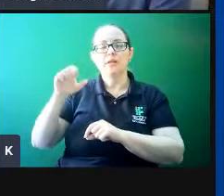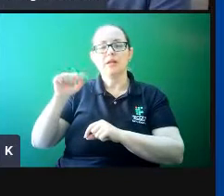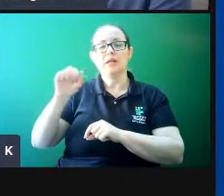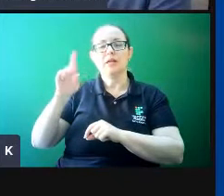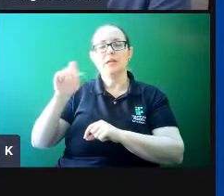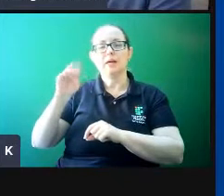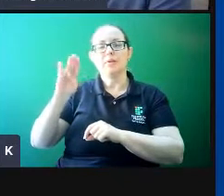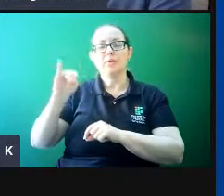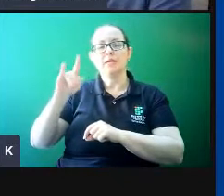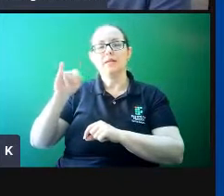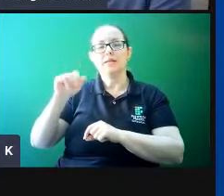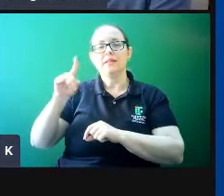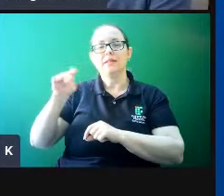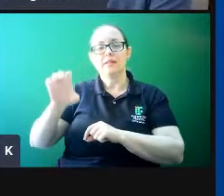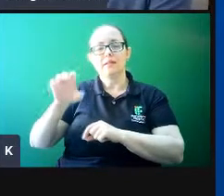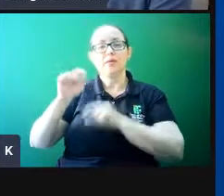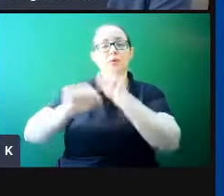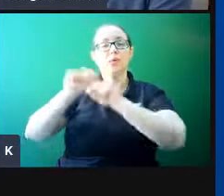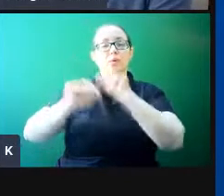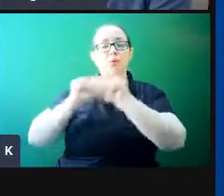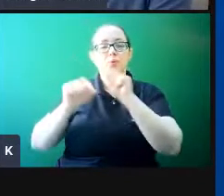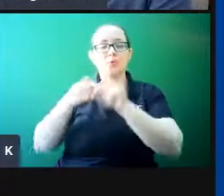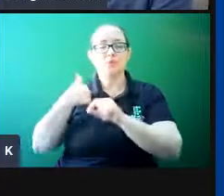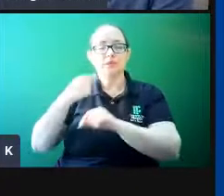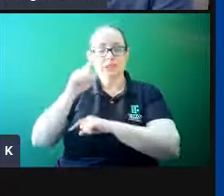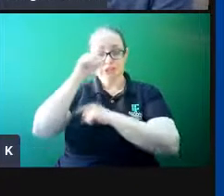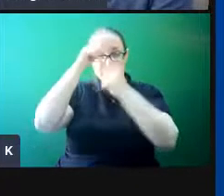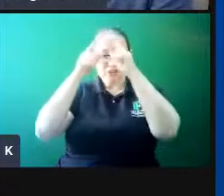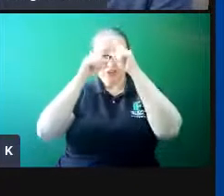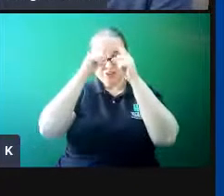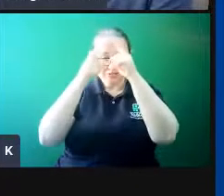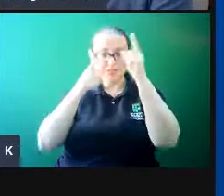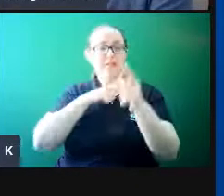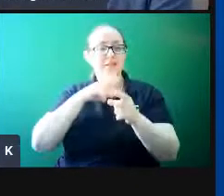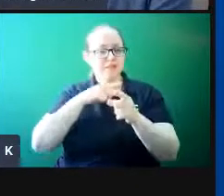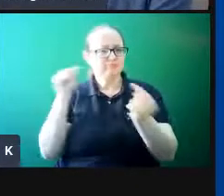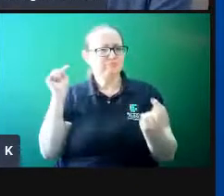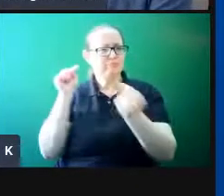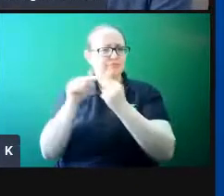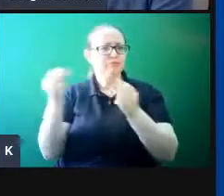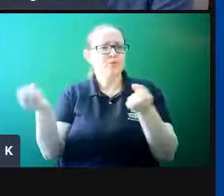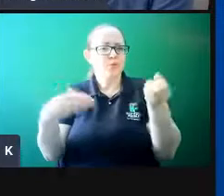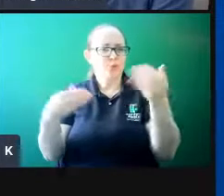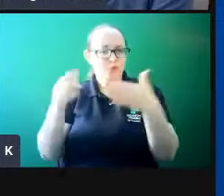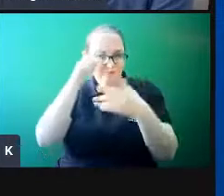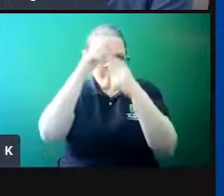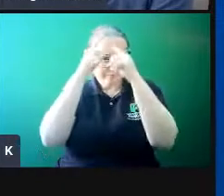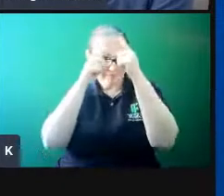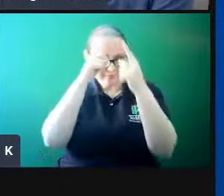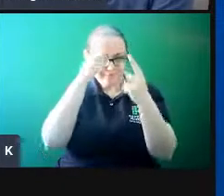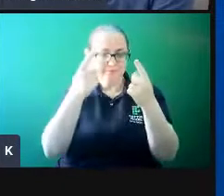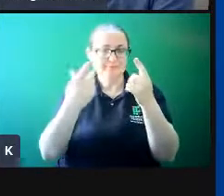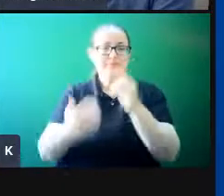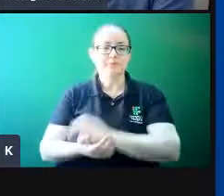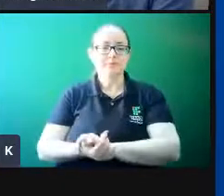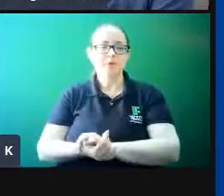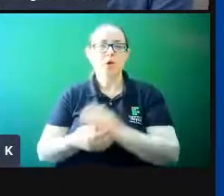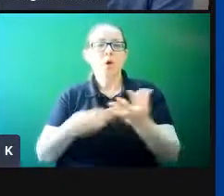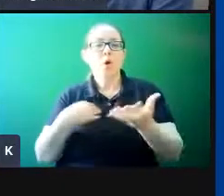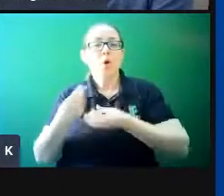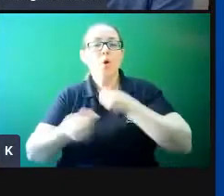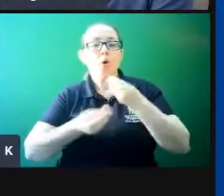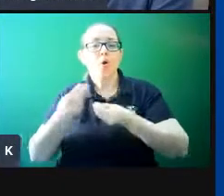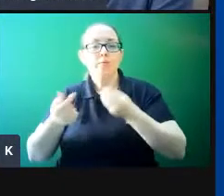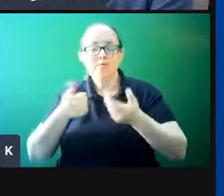científicos sobre criatividade, e tem relação direta com a inovação. Como é que está a nossa, como que a gente trata a nossa